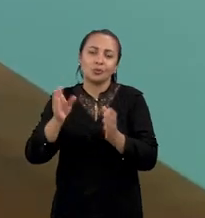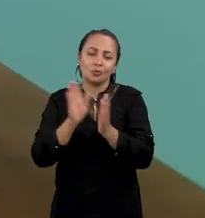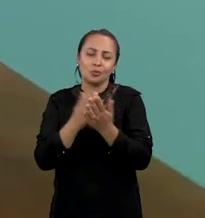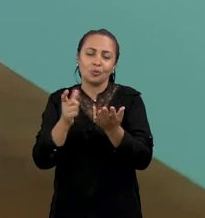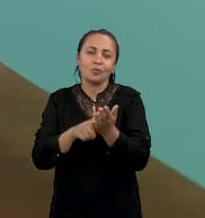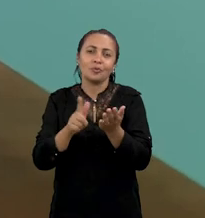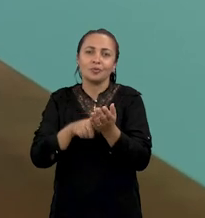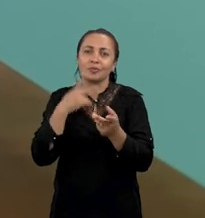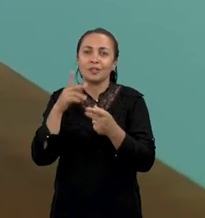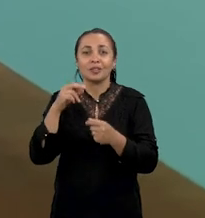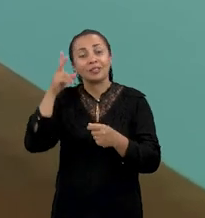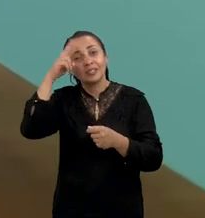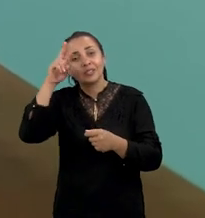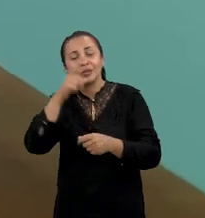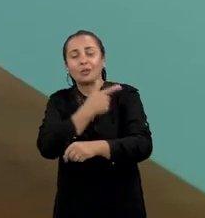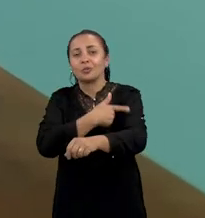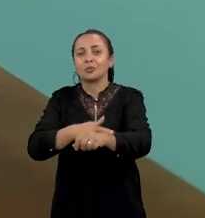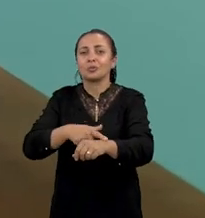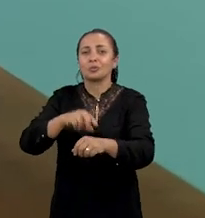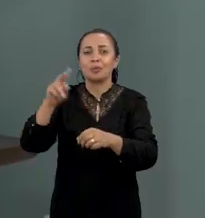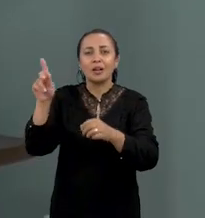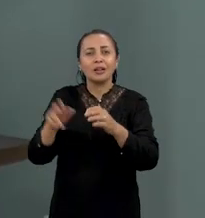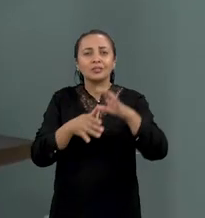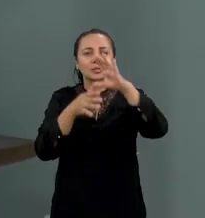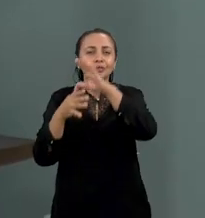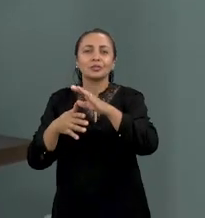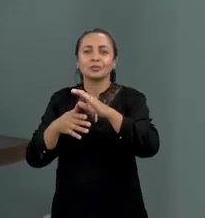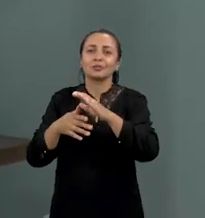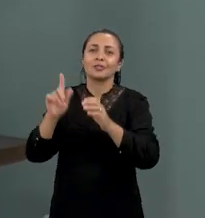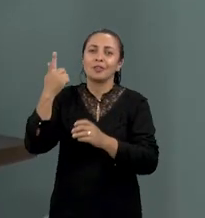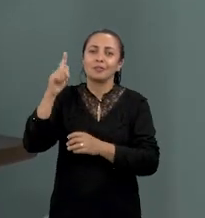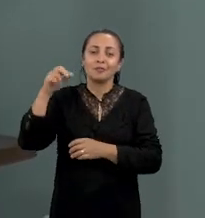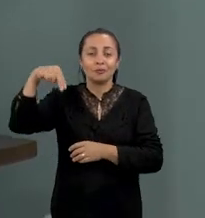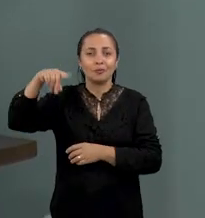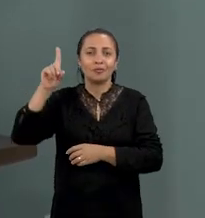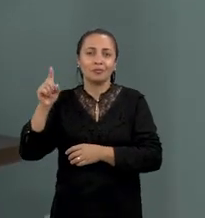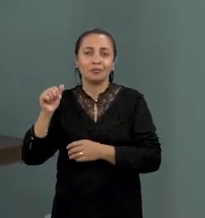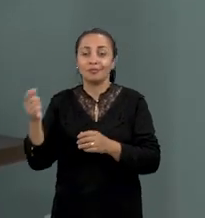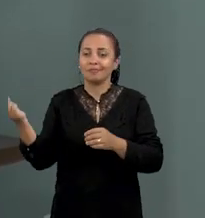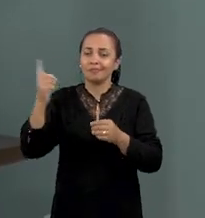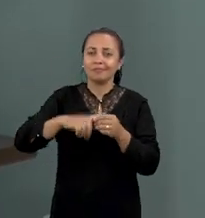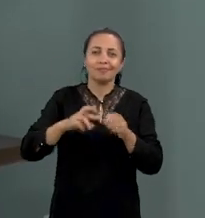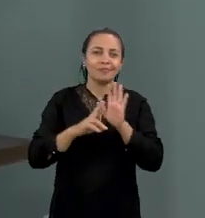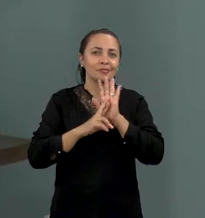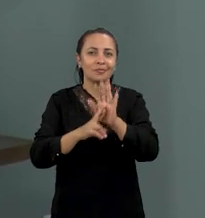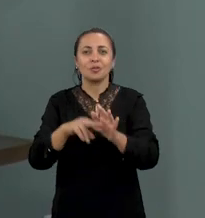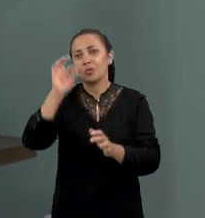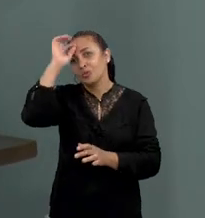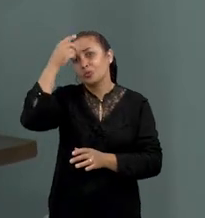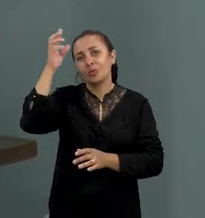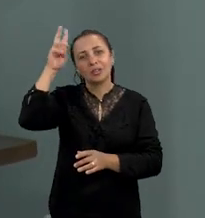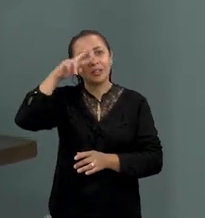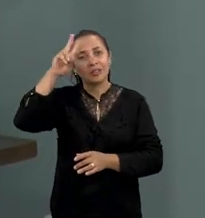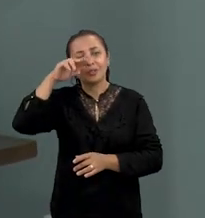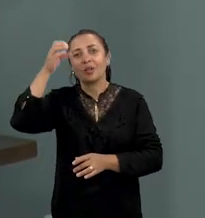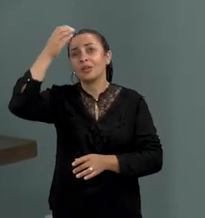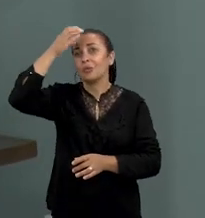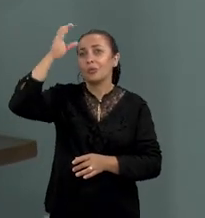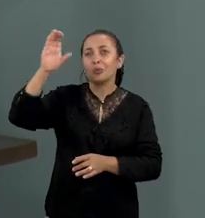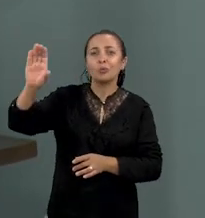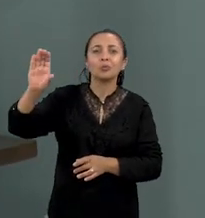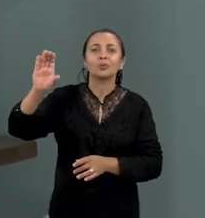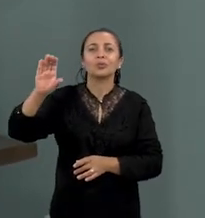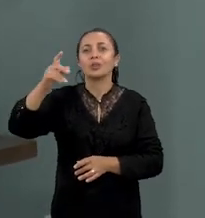costumes, história e geografia do Nordeste. O cordel, ele traz a representação não só da história, da